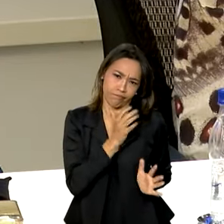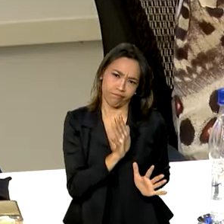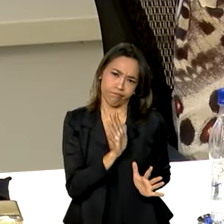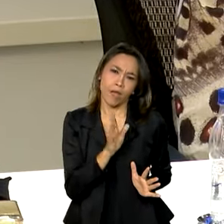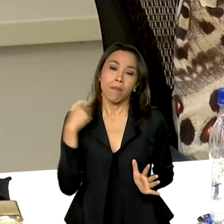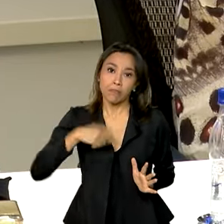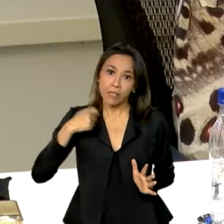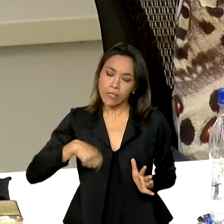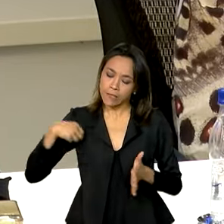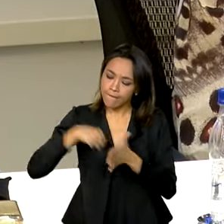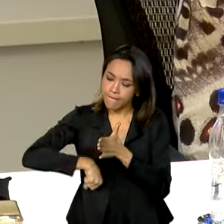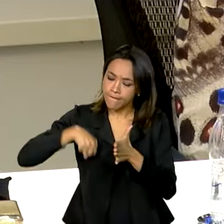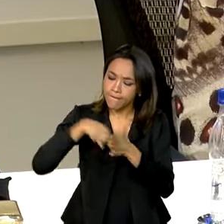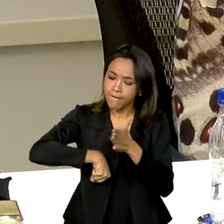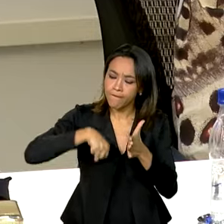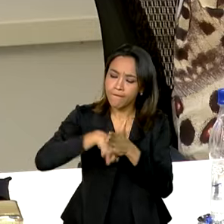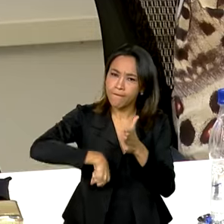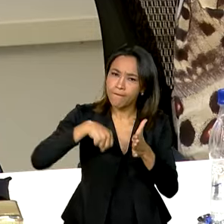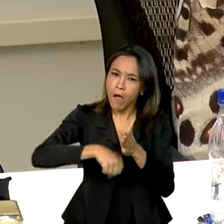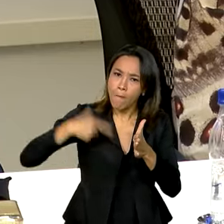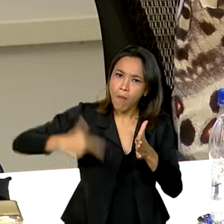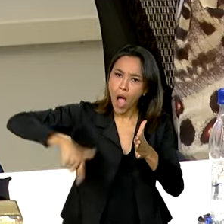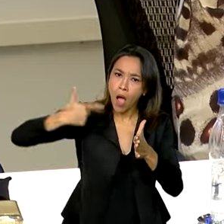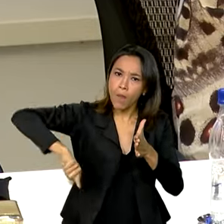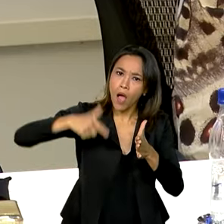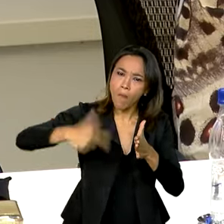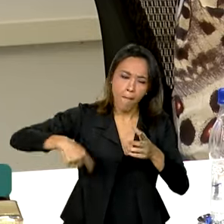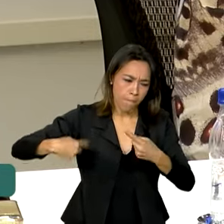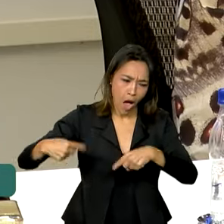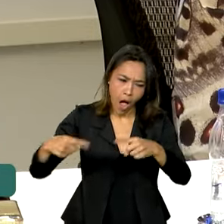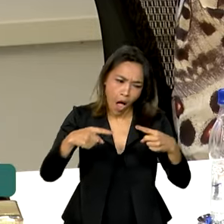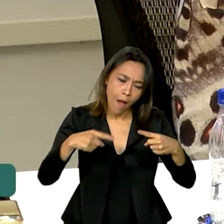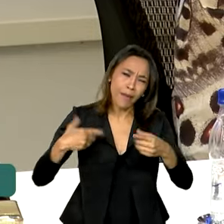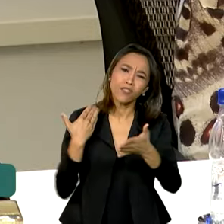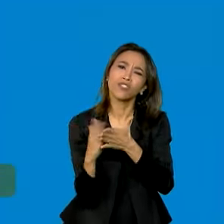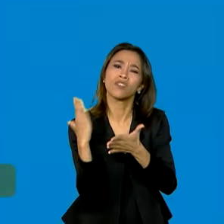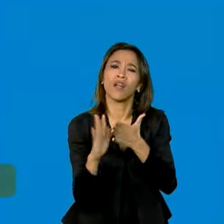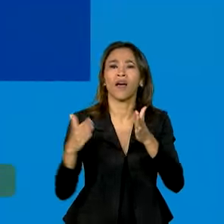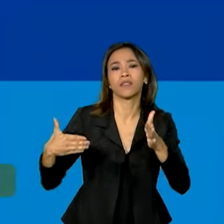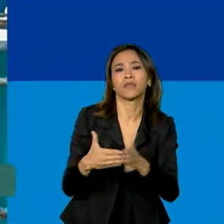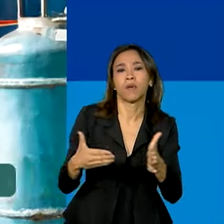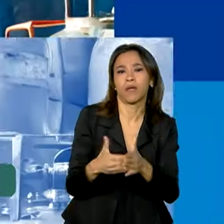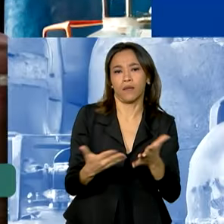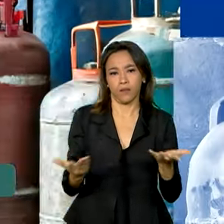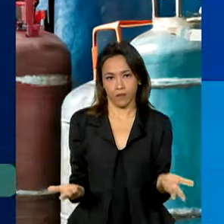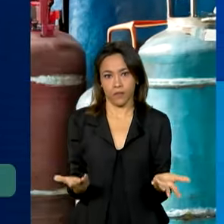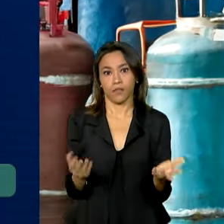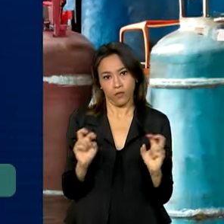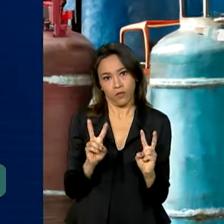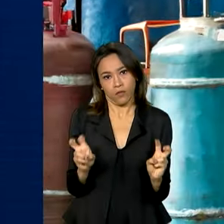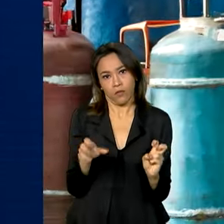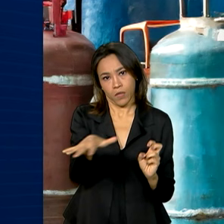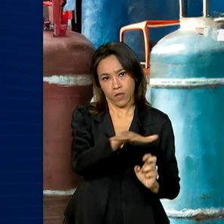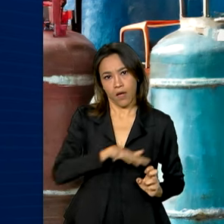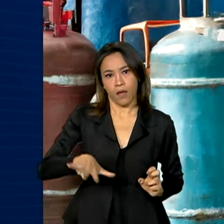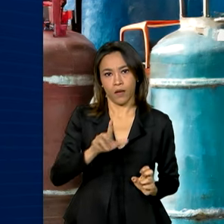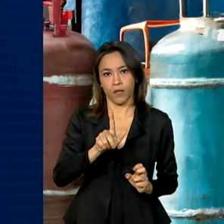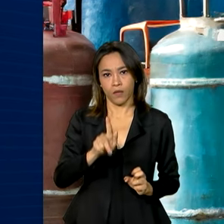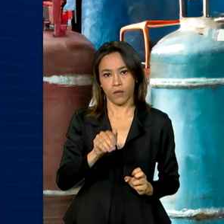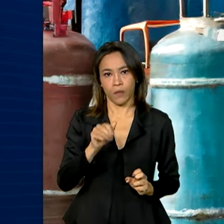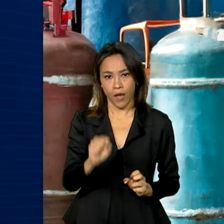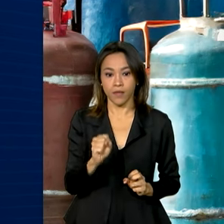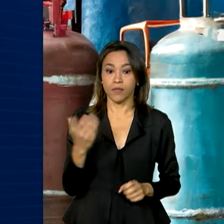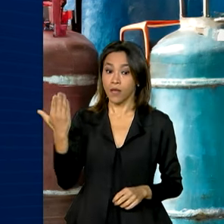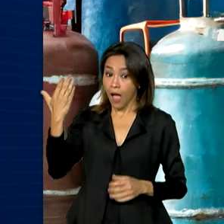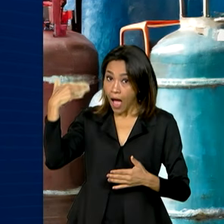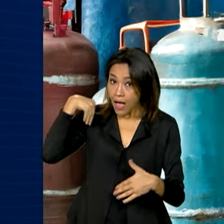essa lentidão, darmos o melhor de nós para superarmos esses obstáculos. Atualmente, 85% da